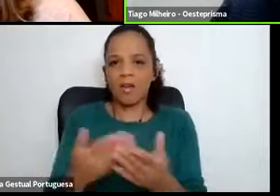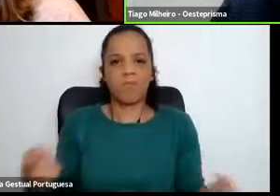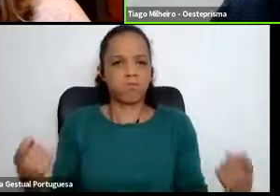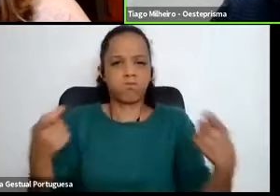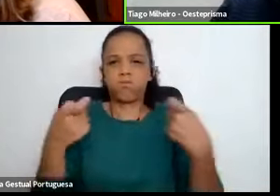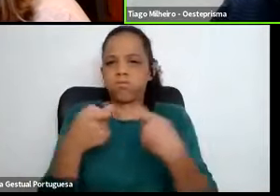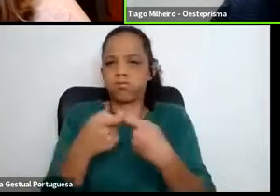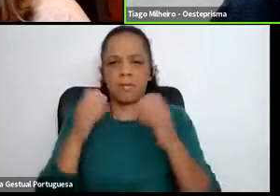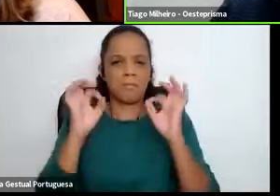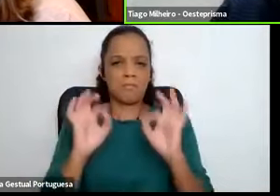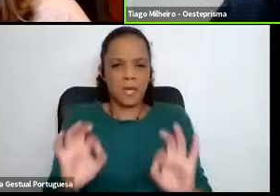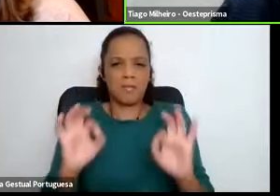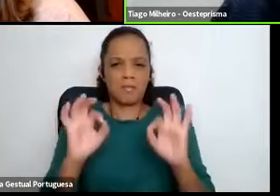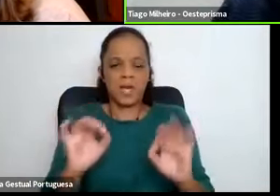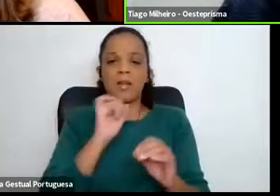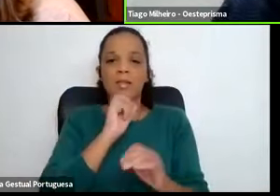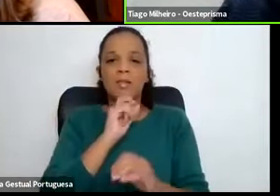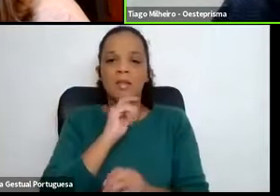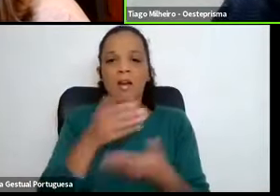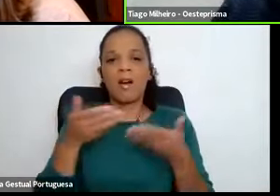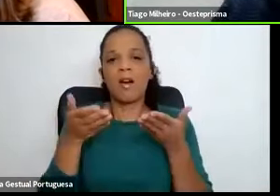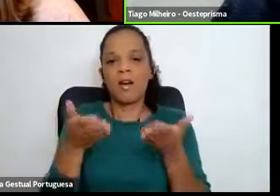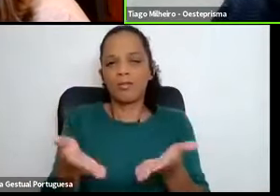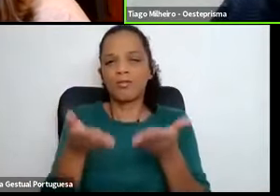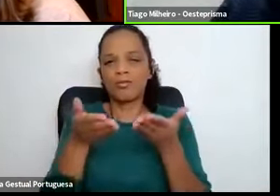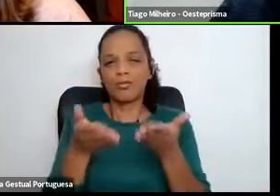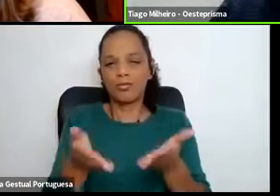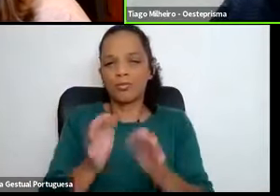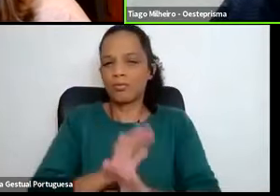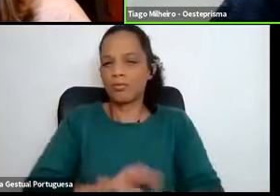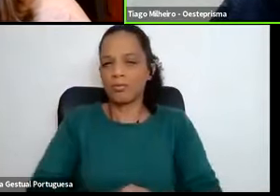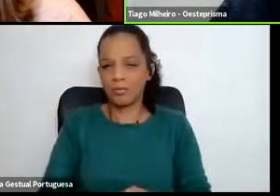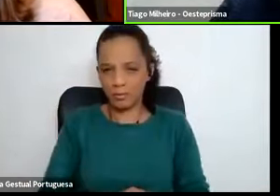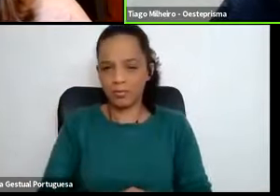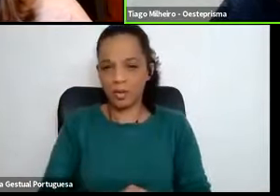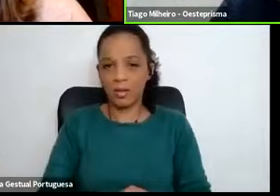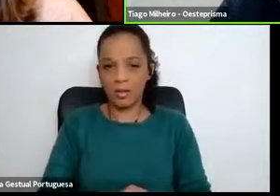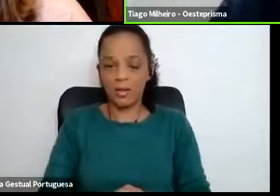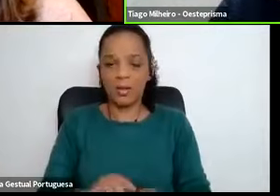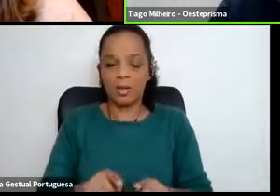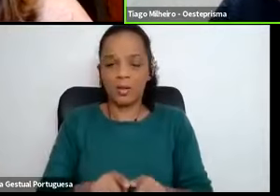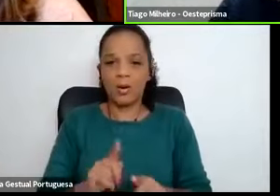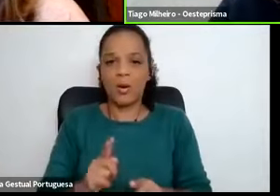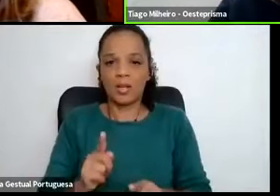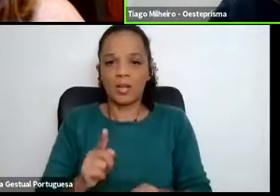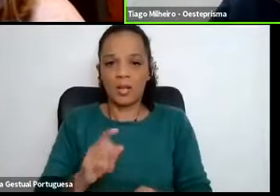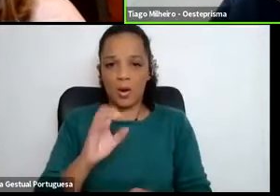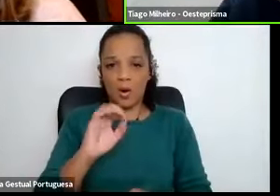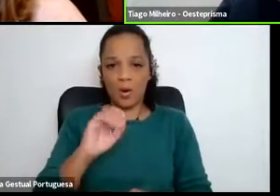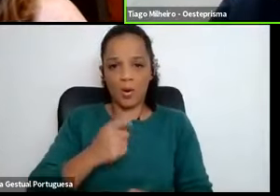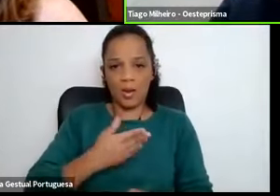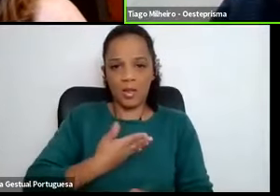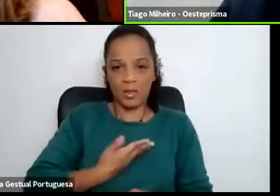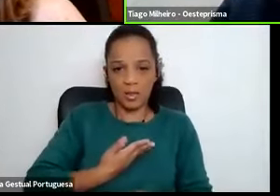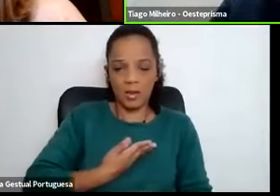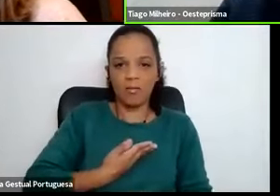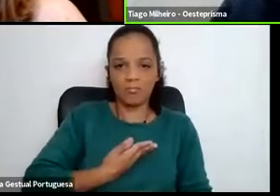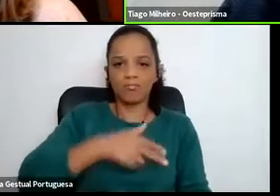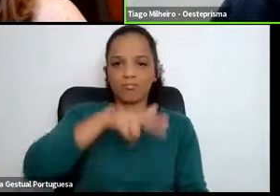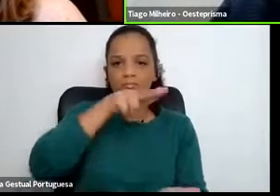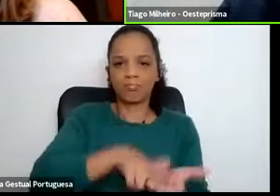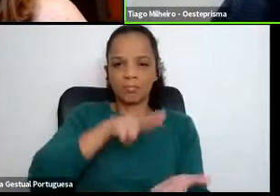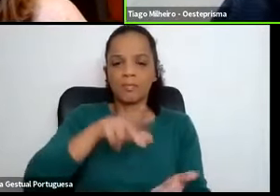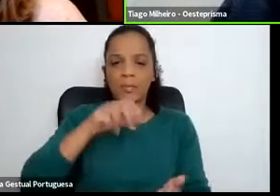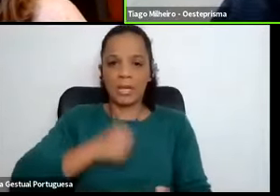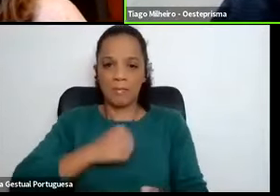e ajudar perfeitamente na parte de credibilidade, quer da OED junto da Oeste Prisma, quer, parece-me a